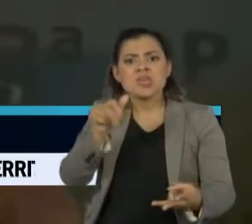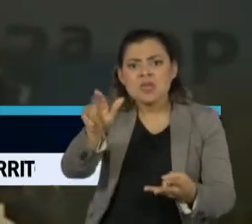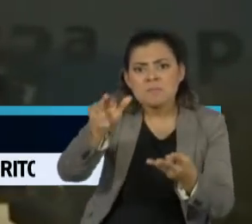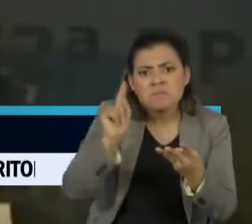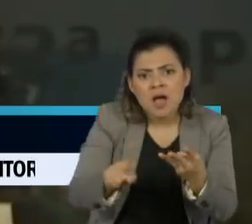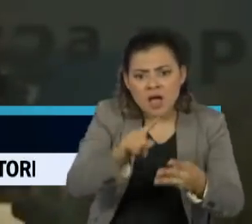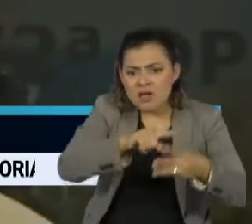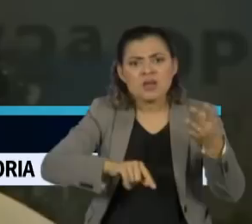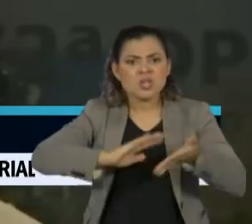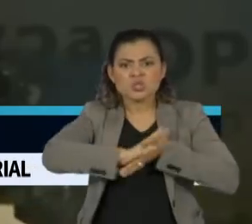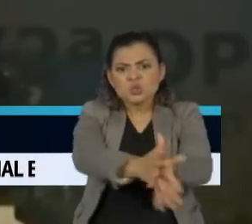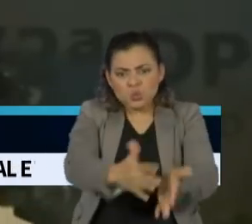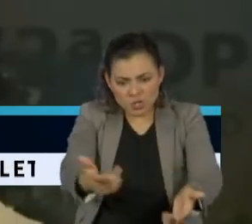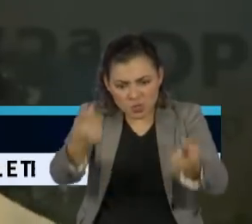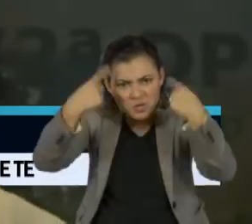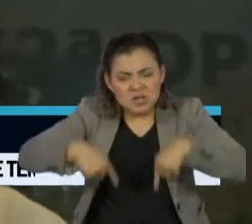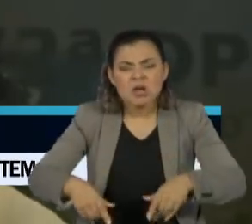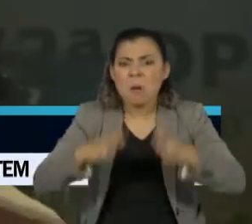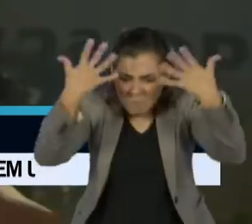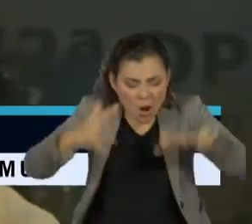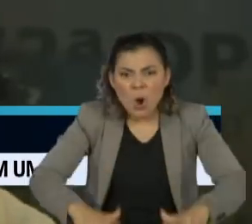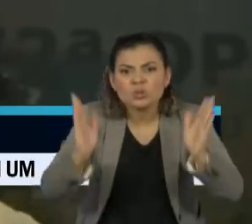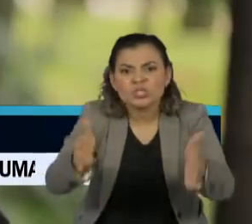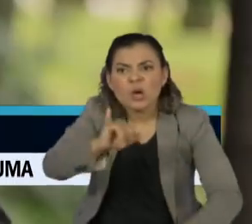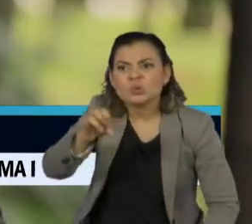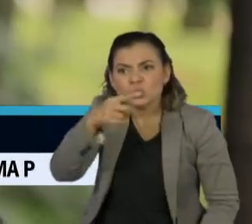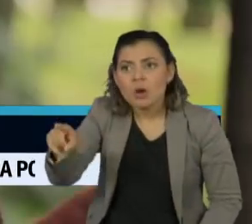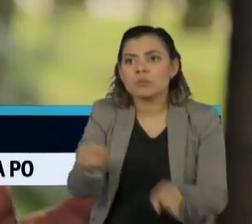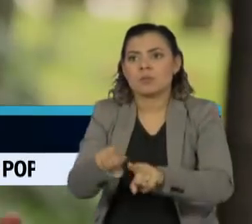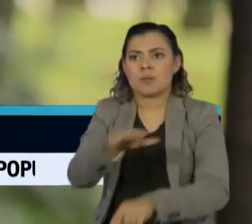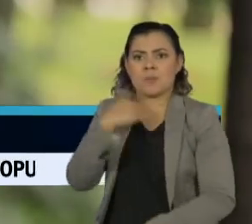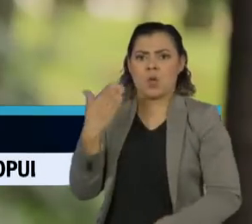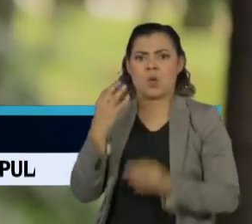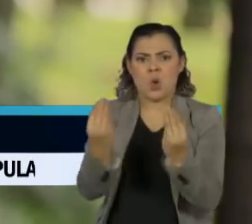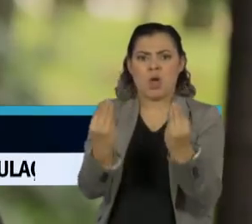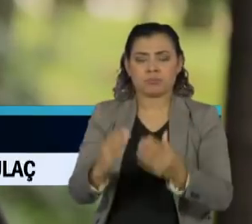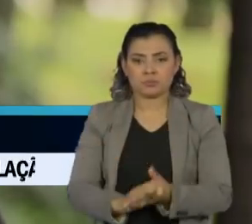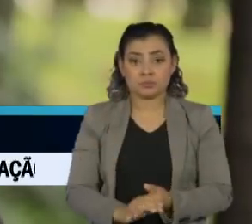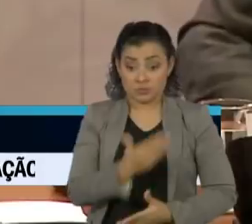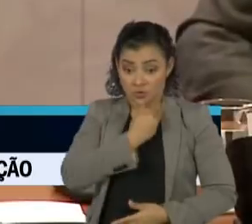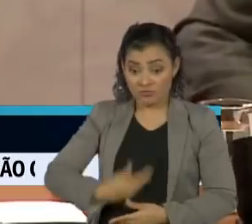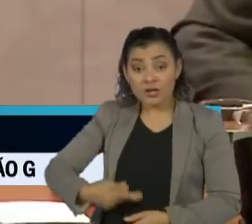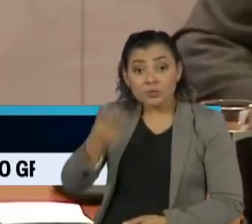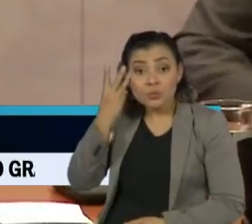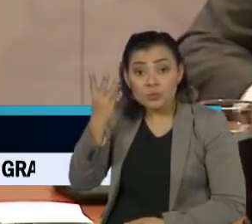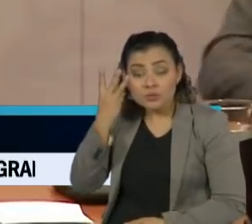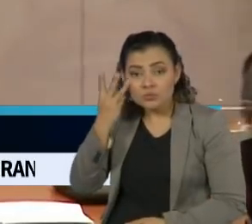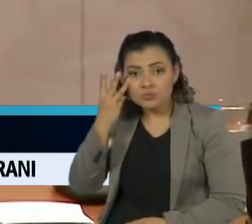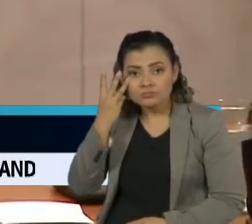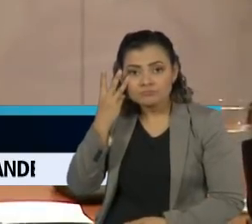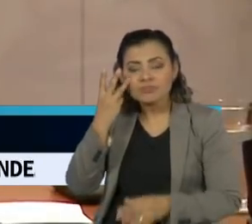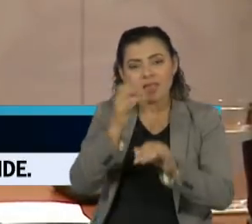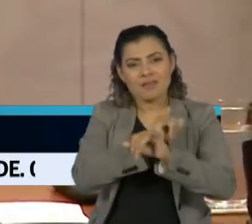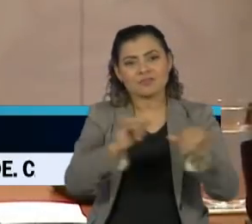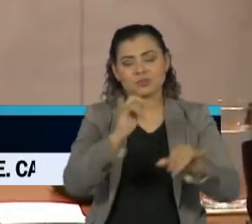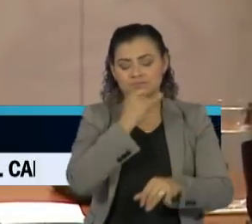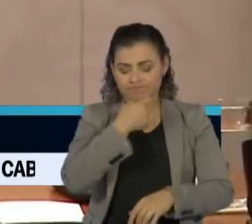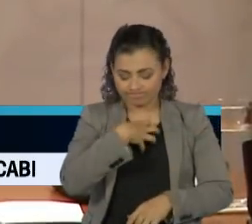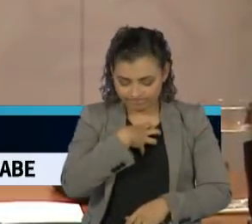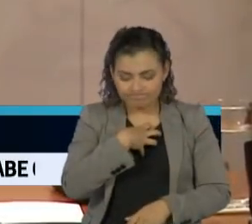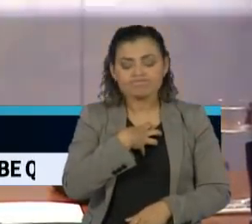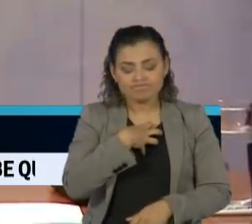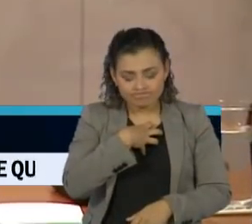matou uma irmã e principalmente o João Pedro. O governador do Rio de Janeiro, Wilson Witzel, disse que lamenta